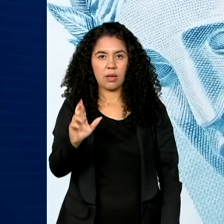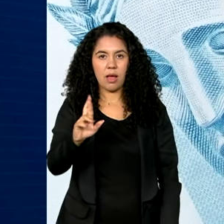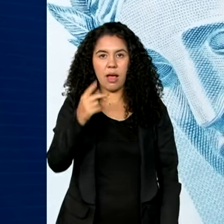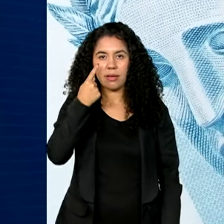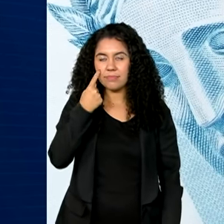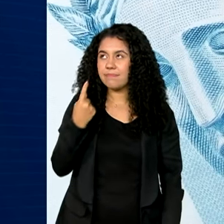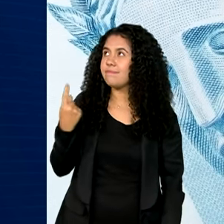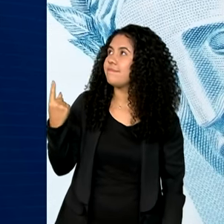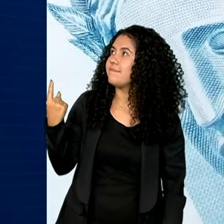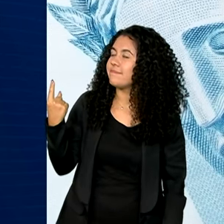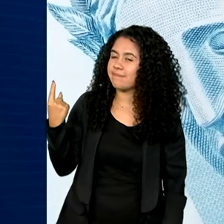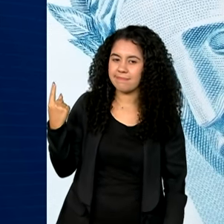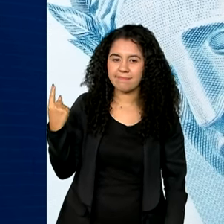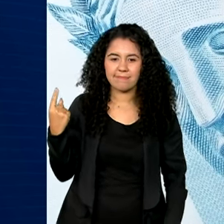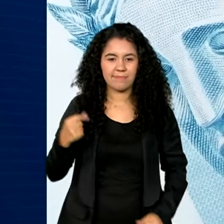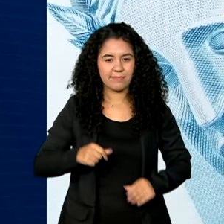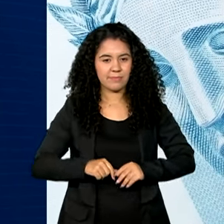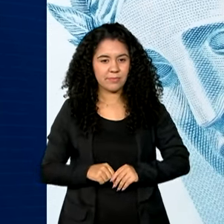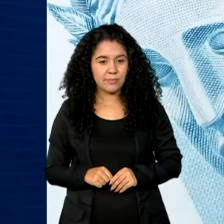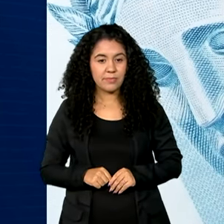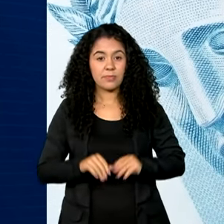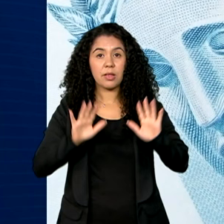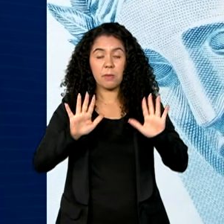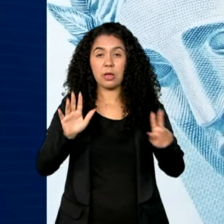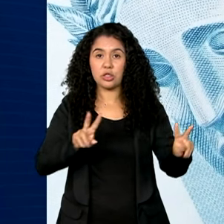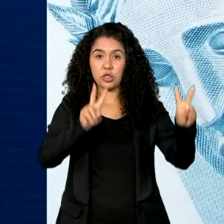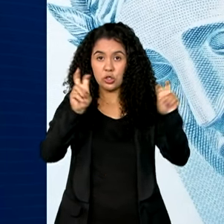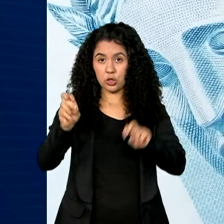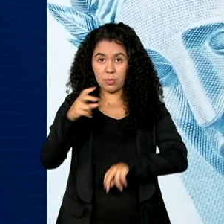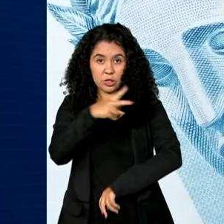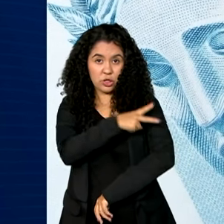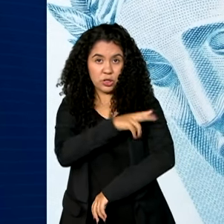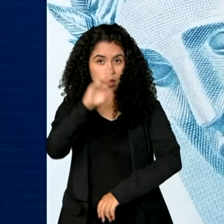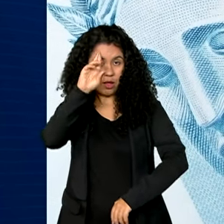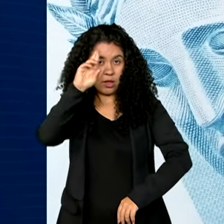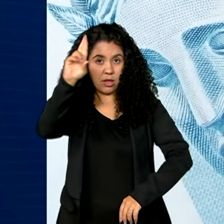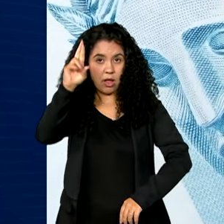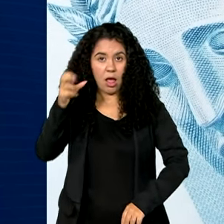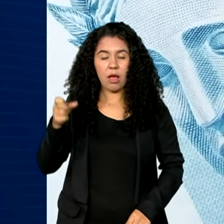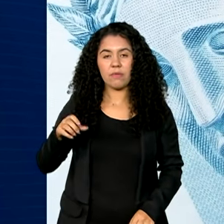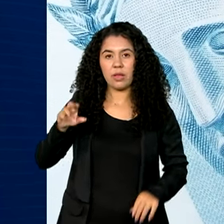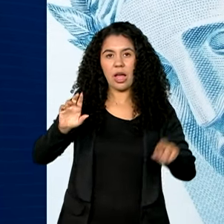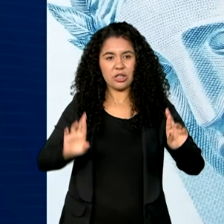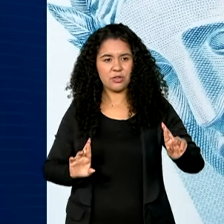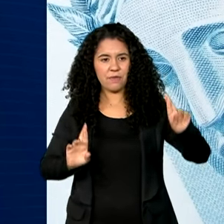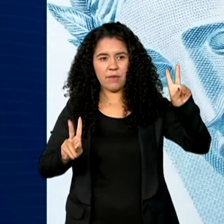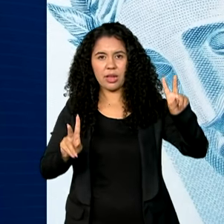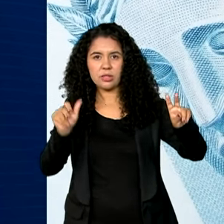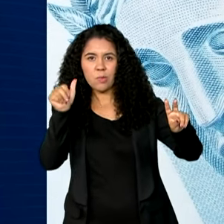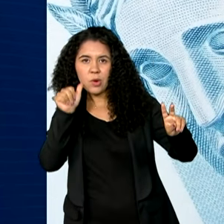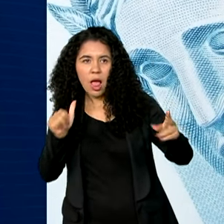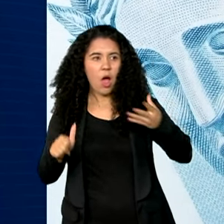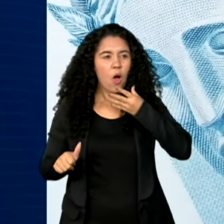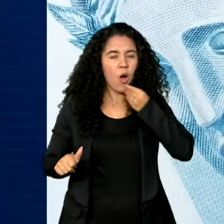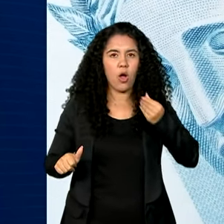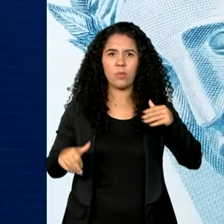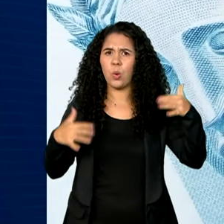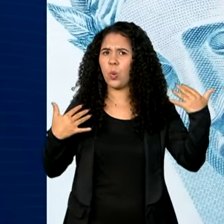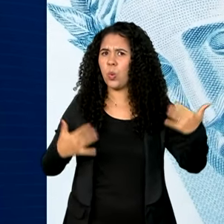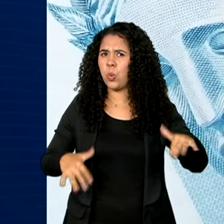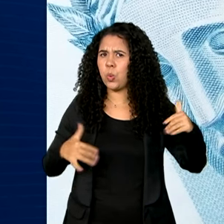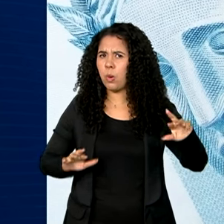,39. Nas posições de chefia, a discrepância entre homens e mulheres é ainda maior.